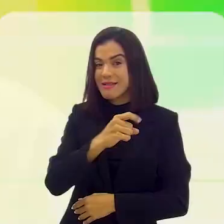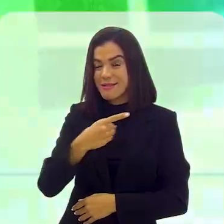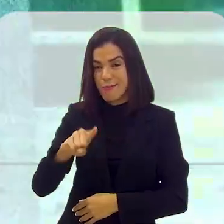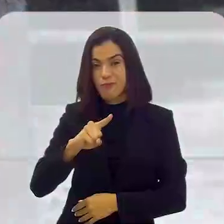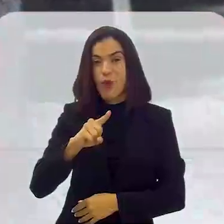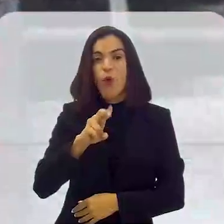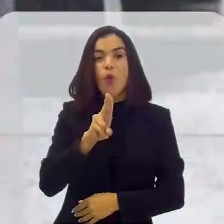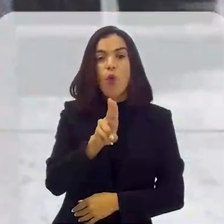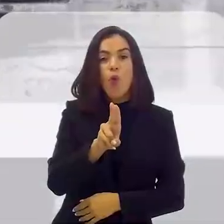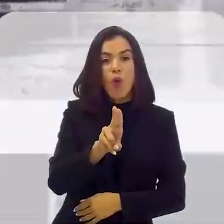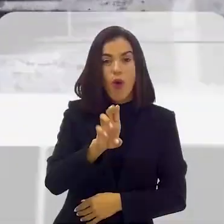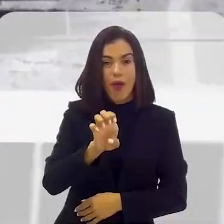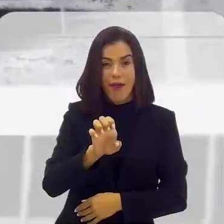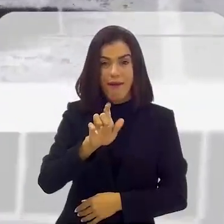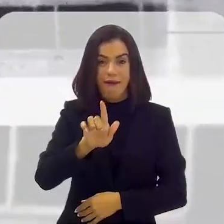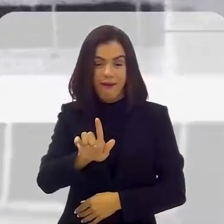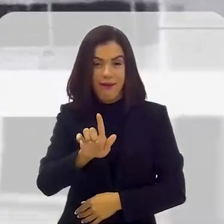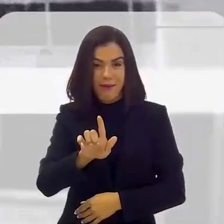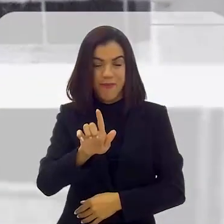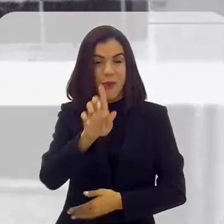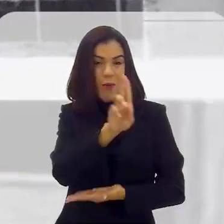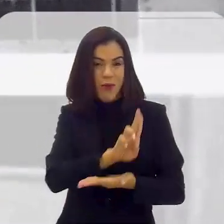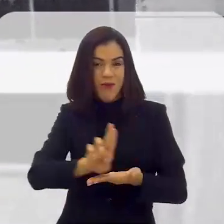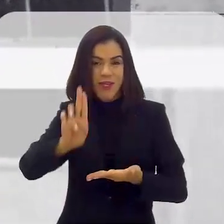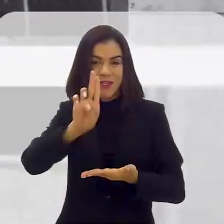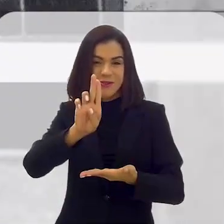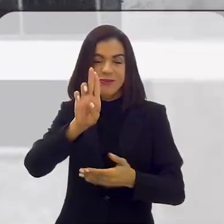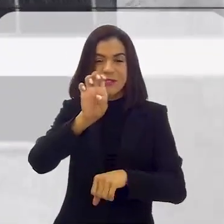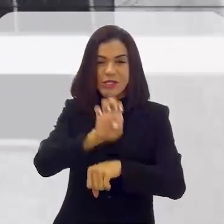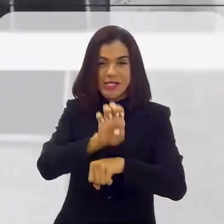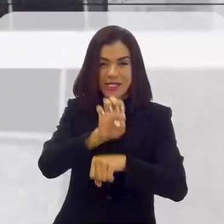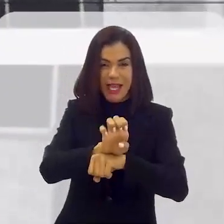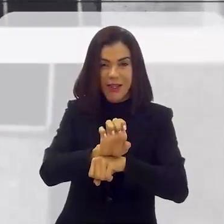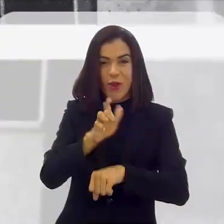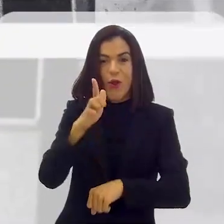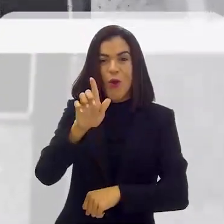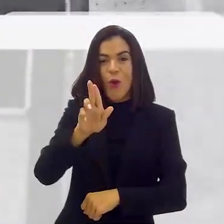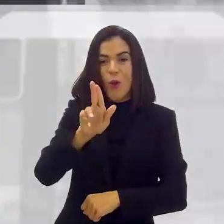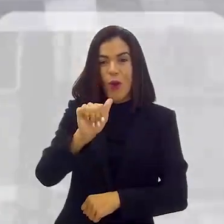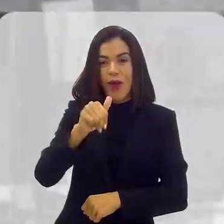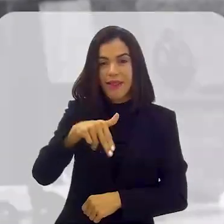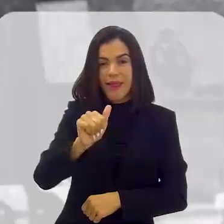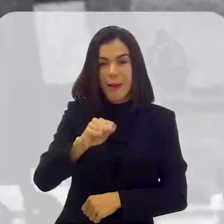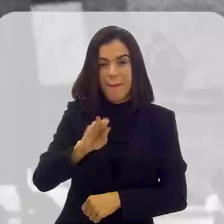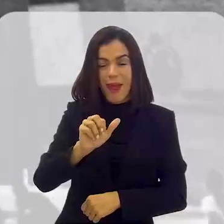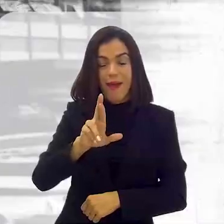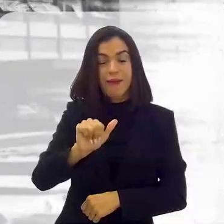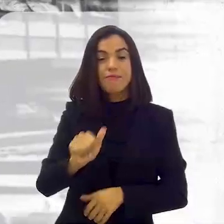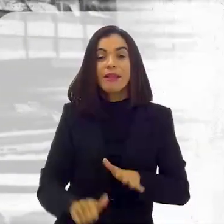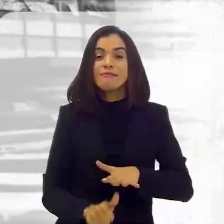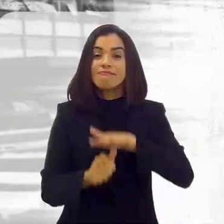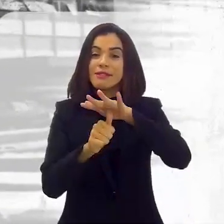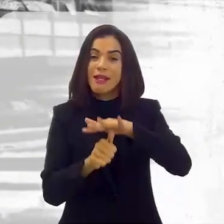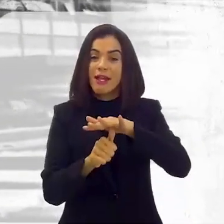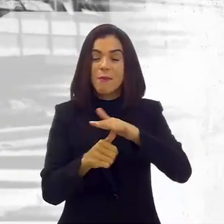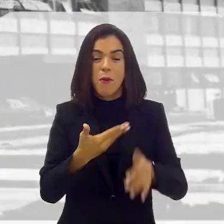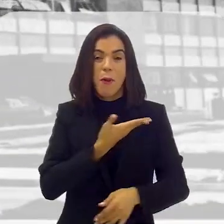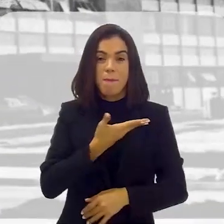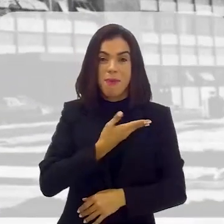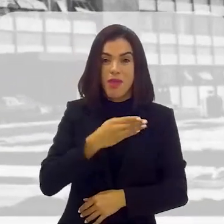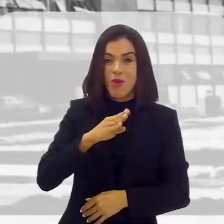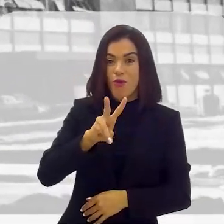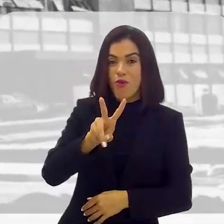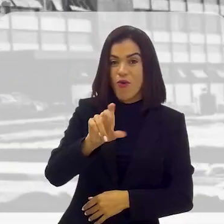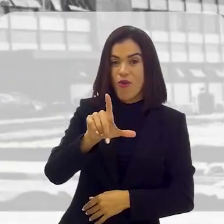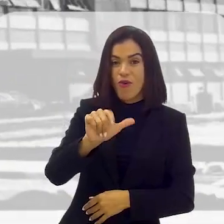UERJ, não sei se ainda era UEG, Universidade do Estado da Guanabara. Nós saímos sob a liderança do meu querido amigo